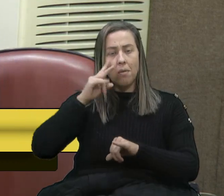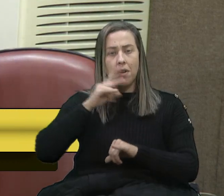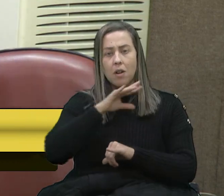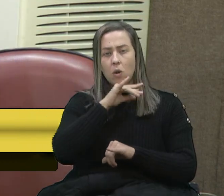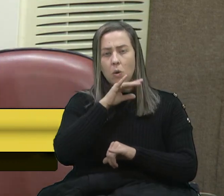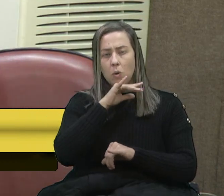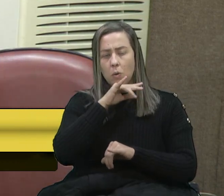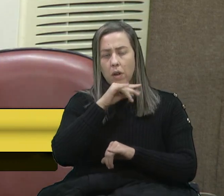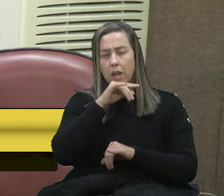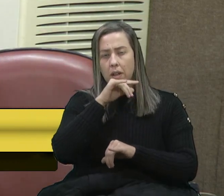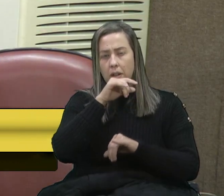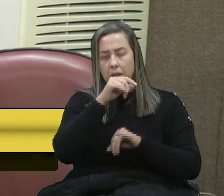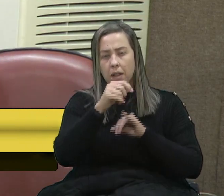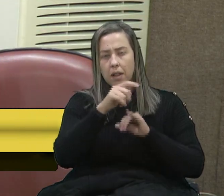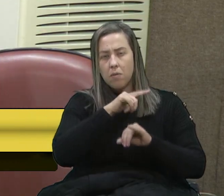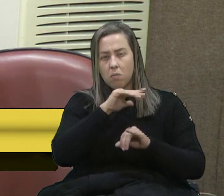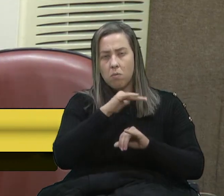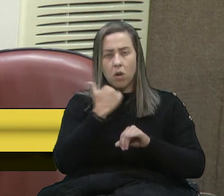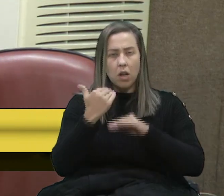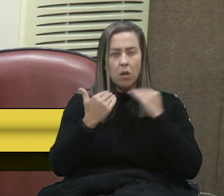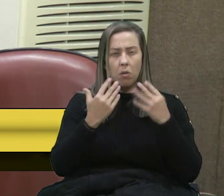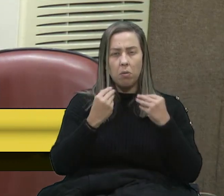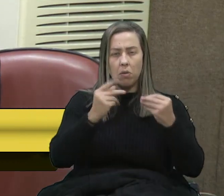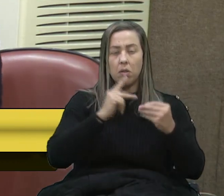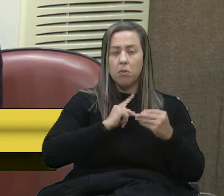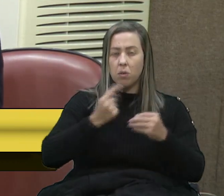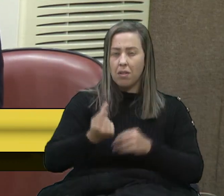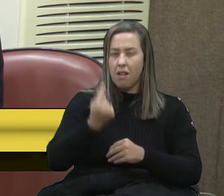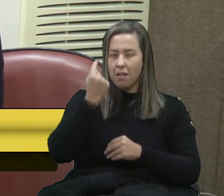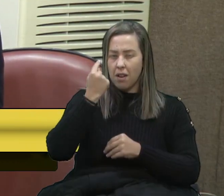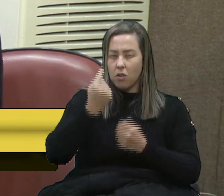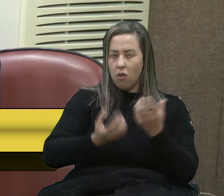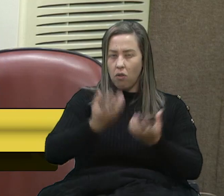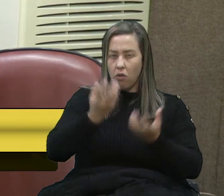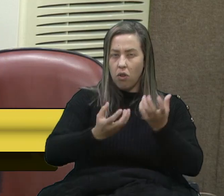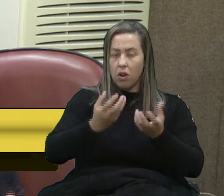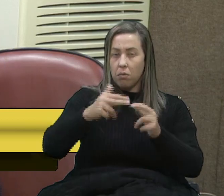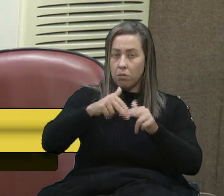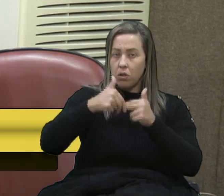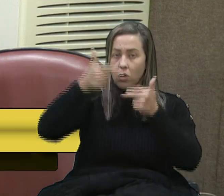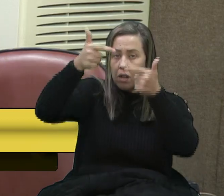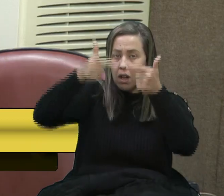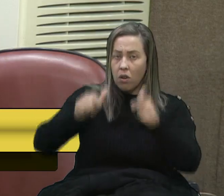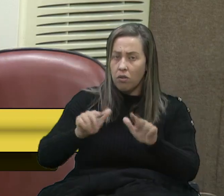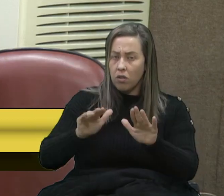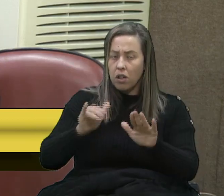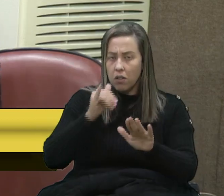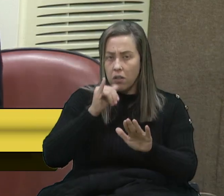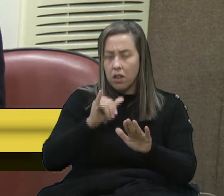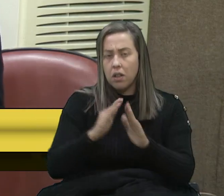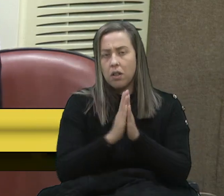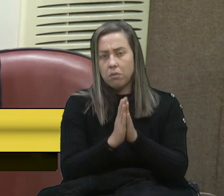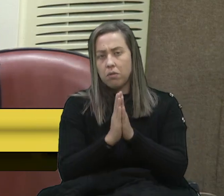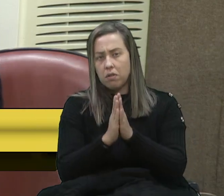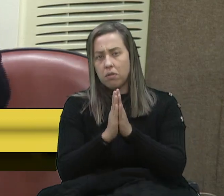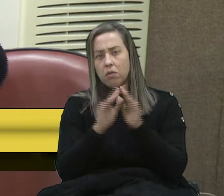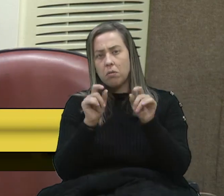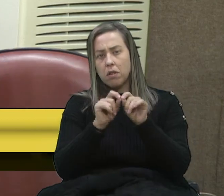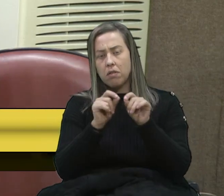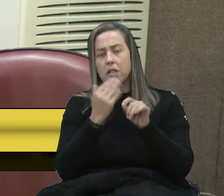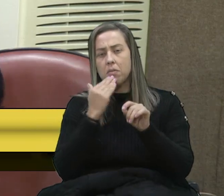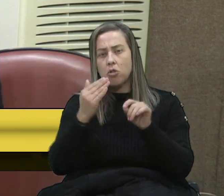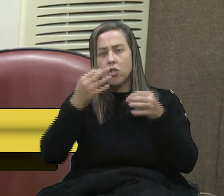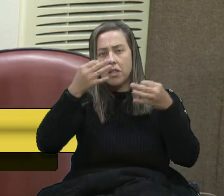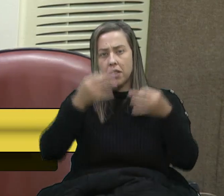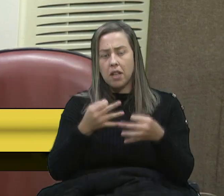trágico, que levou vidas. E eu acho importante a gente não necessitar que isso ocorra de novo para fazer as cobranças